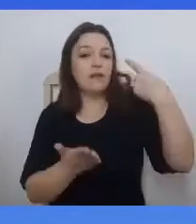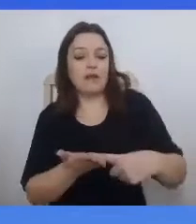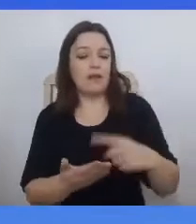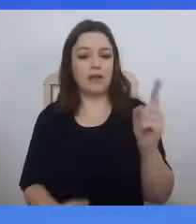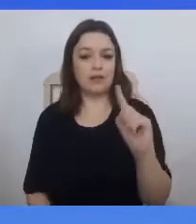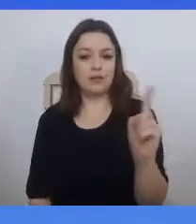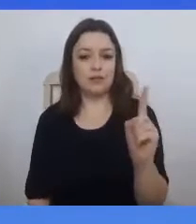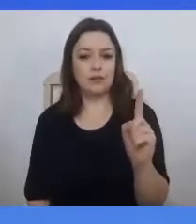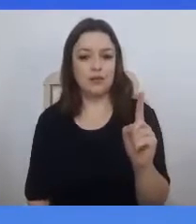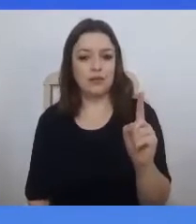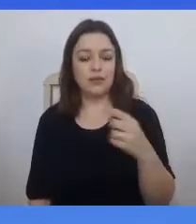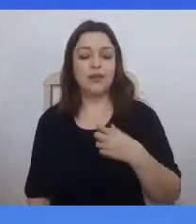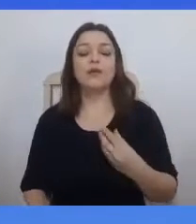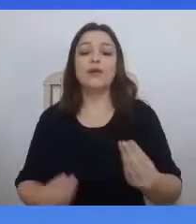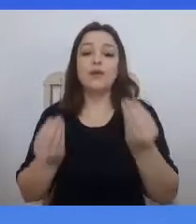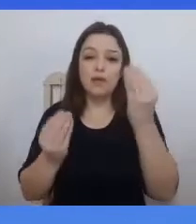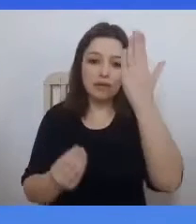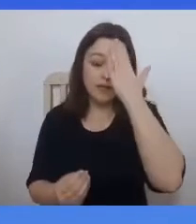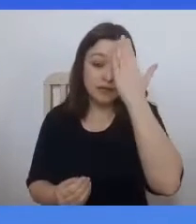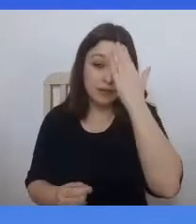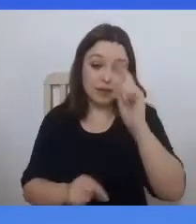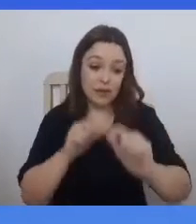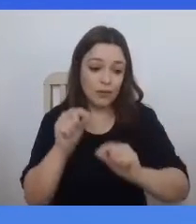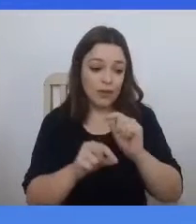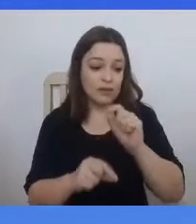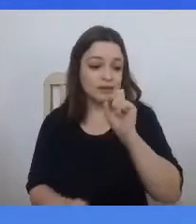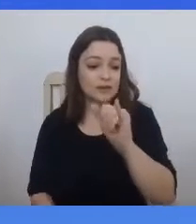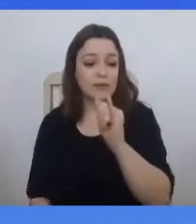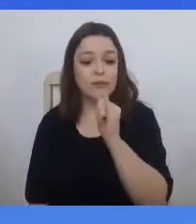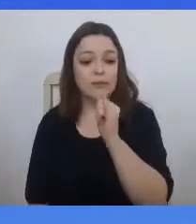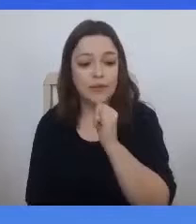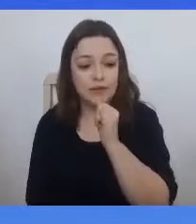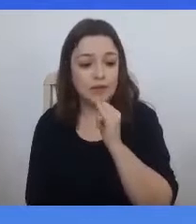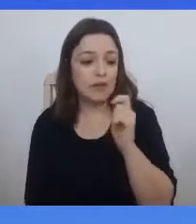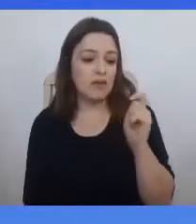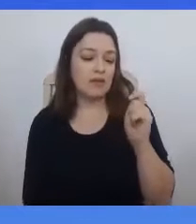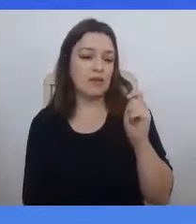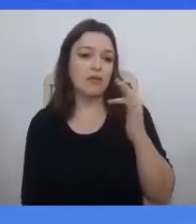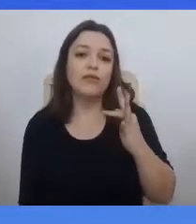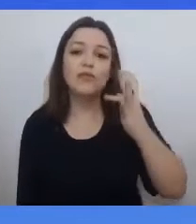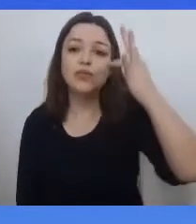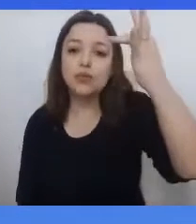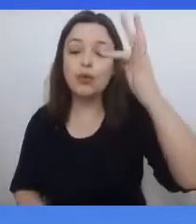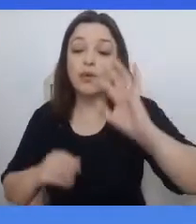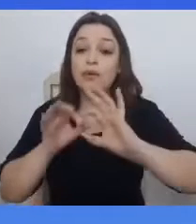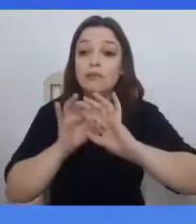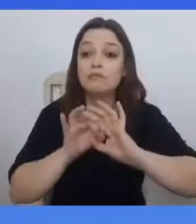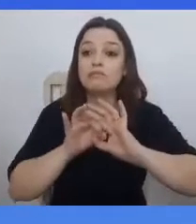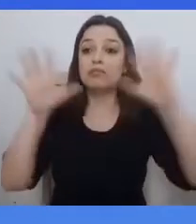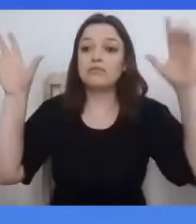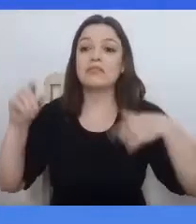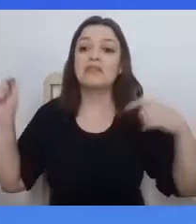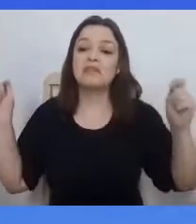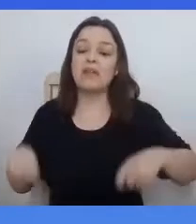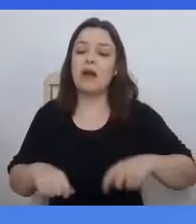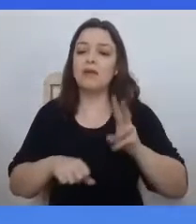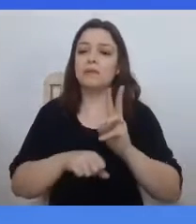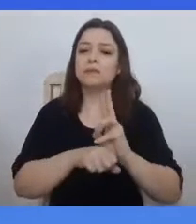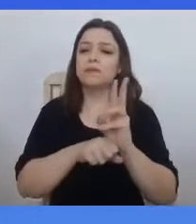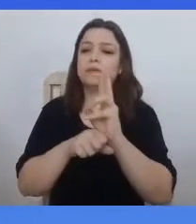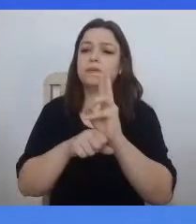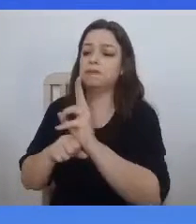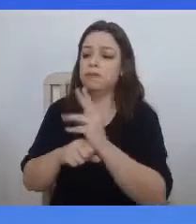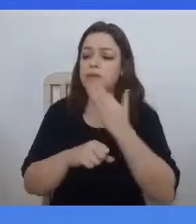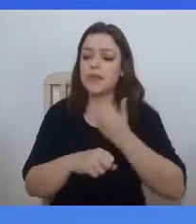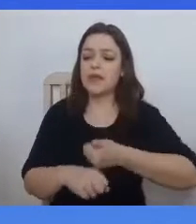lá no futuro, embora a liberdade exija constante vigilância, lembremos dessa época como uma